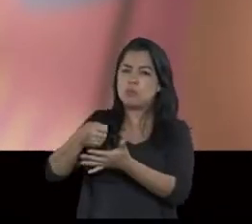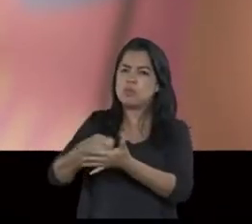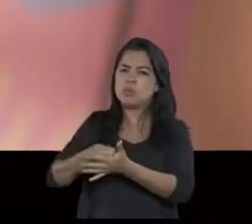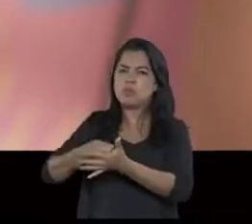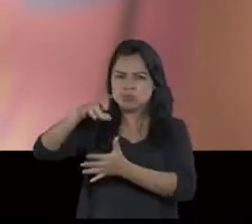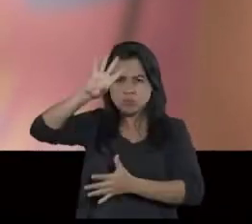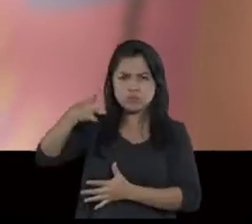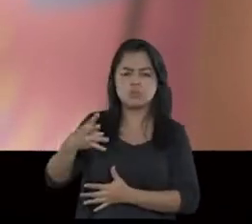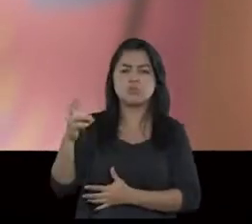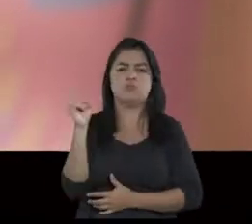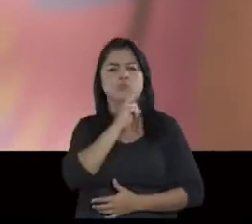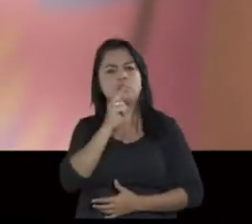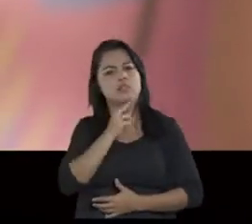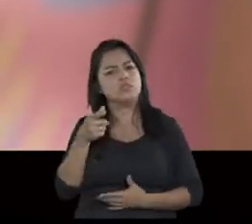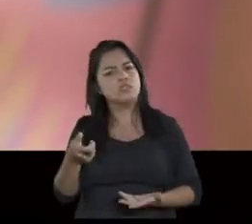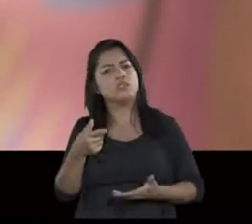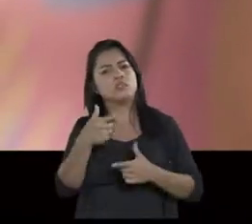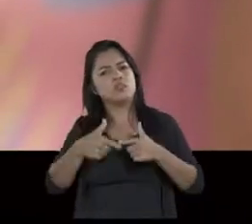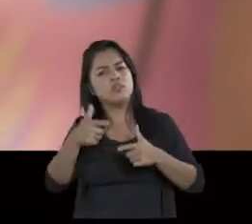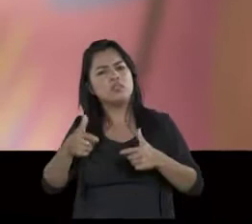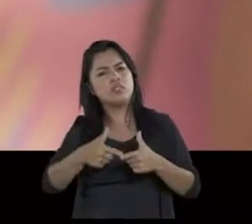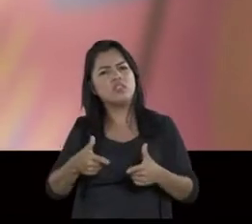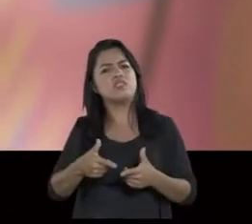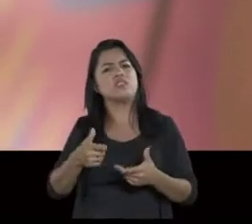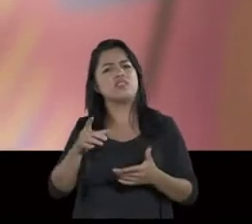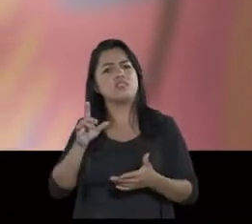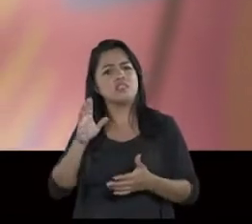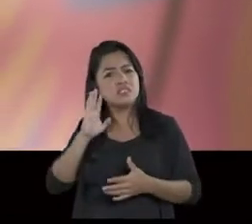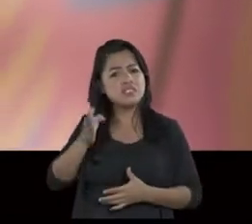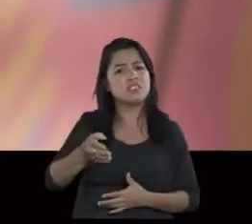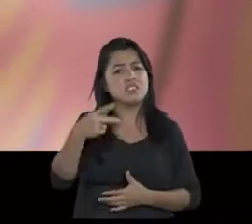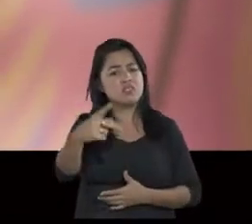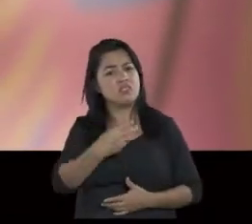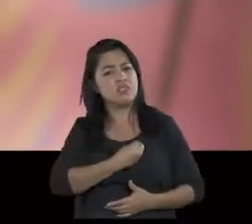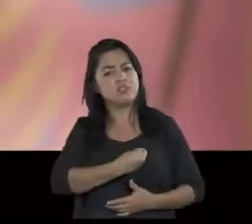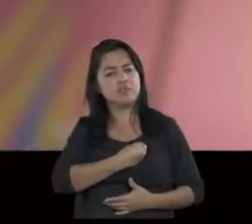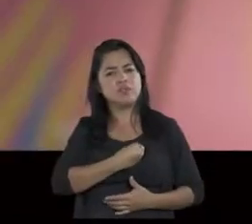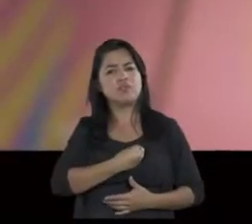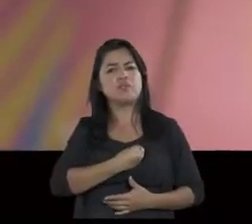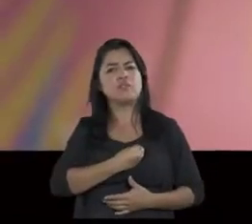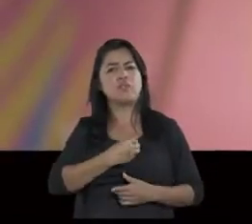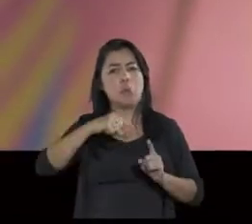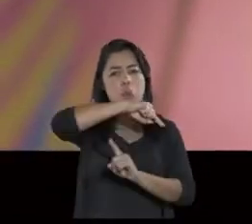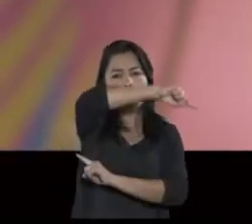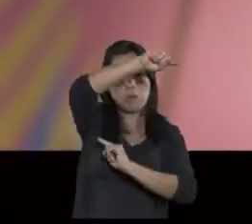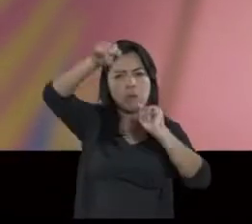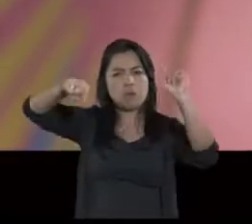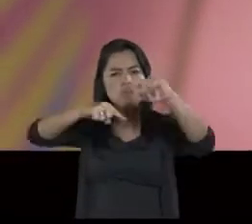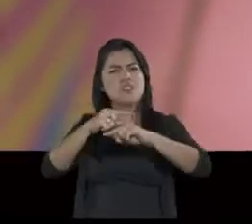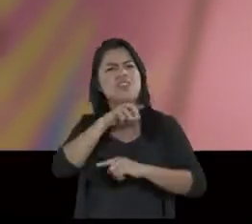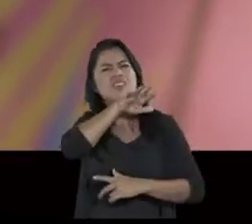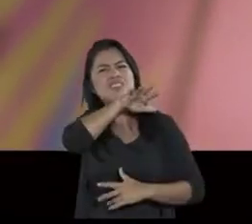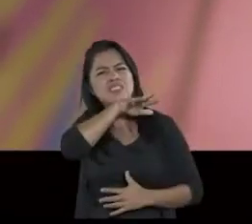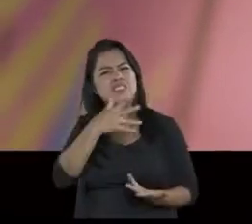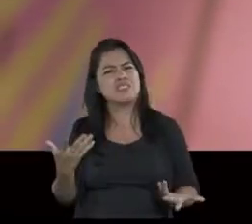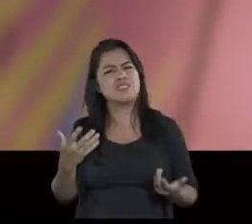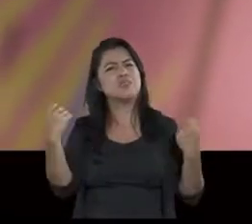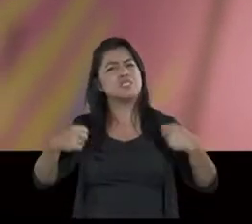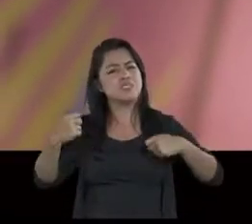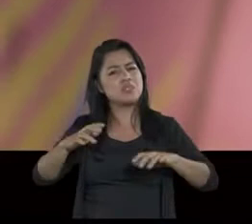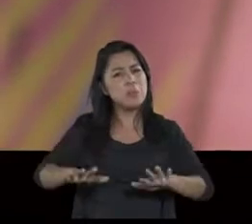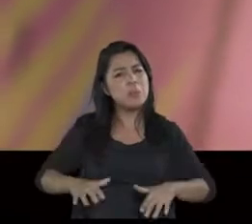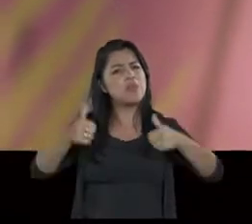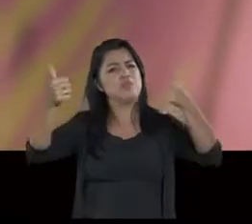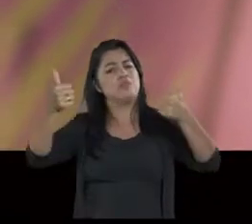soluções urgentes para esse problema que está afetando diretamente a sua vida. O rodízio é ruim, precisa ser melhorado